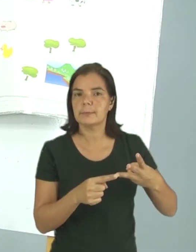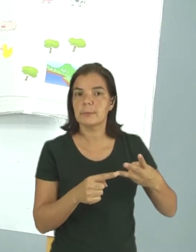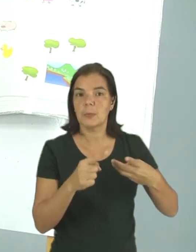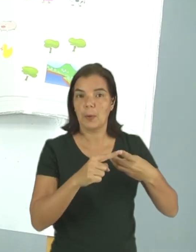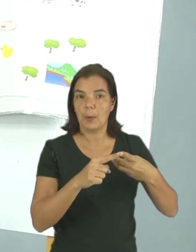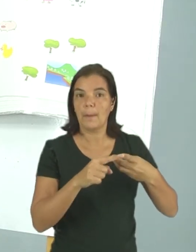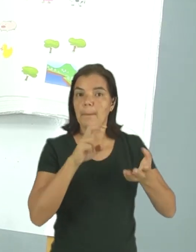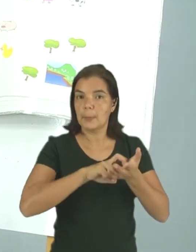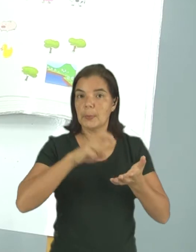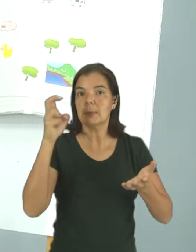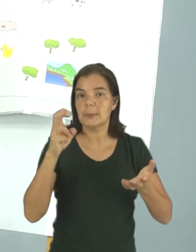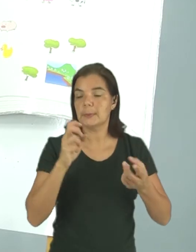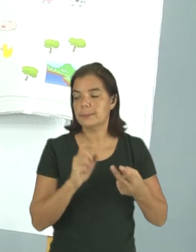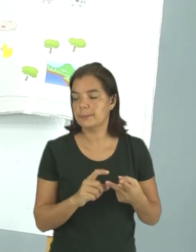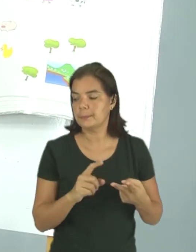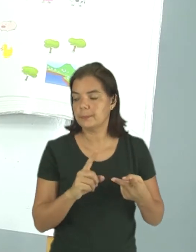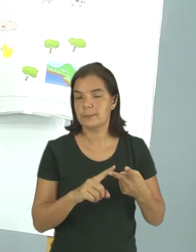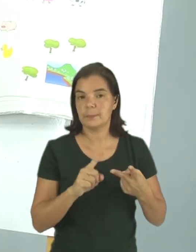Manhã,